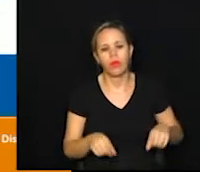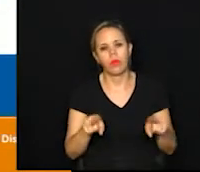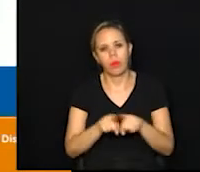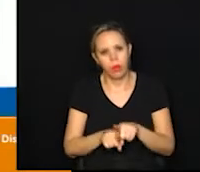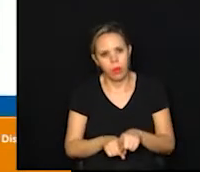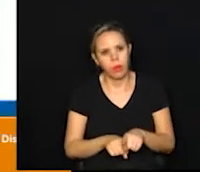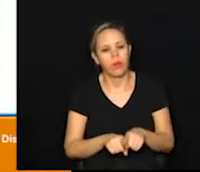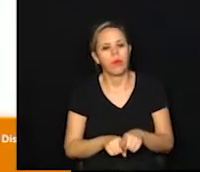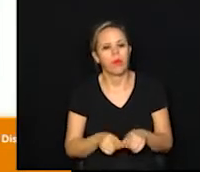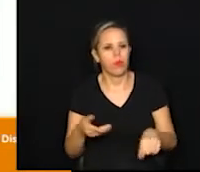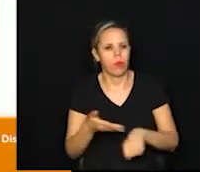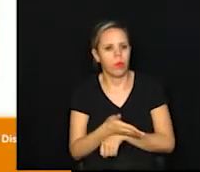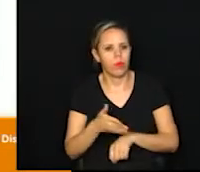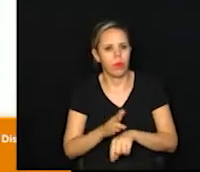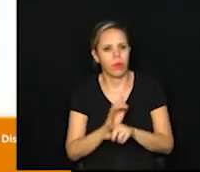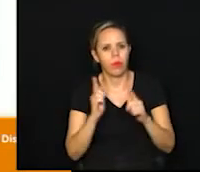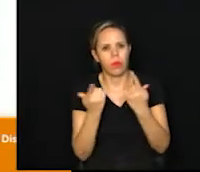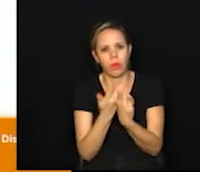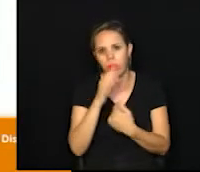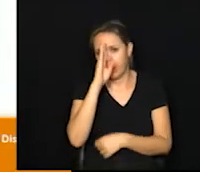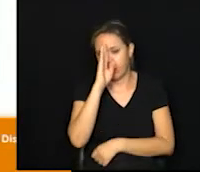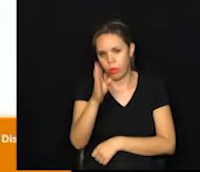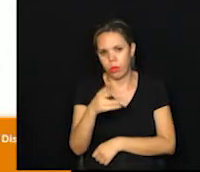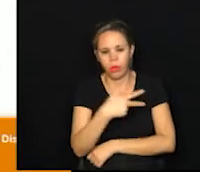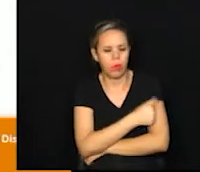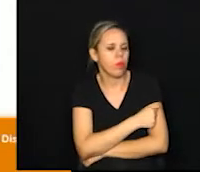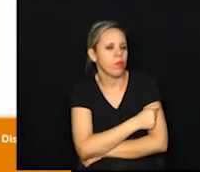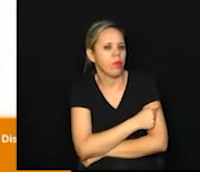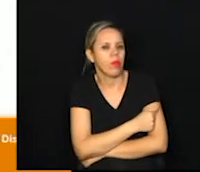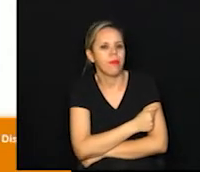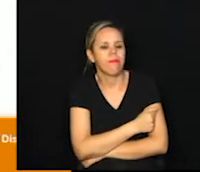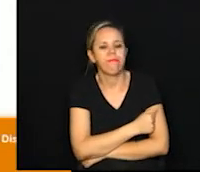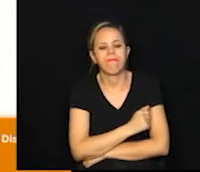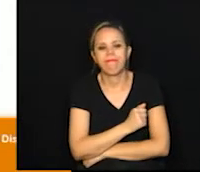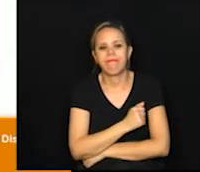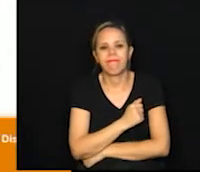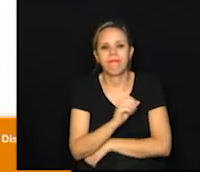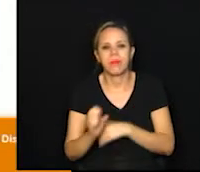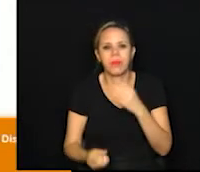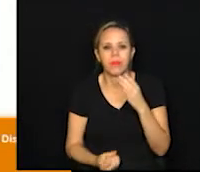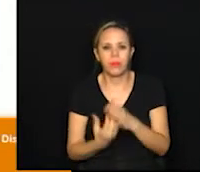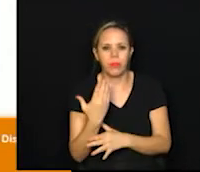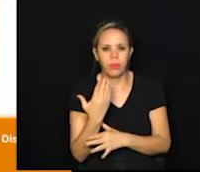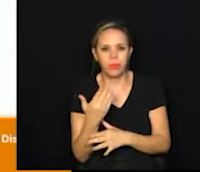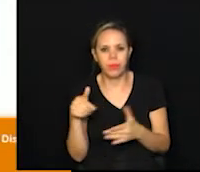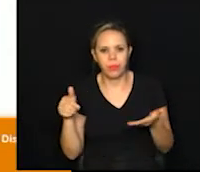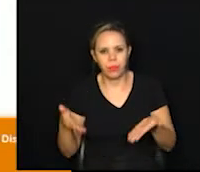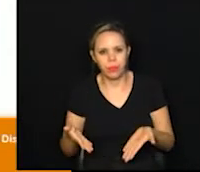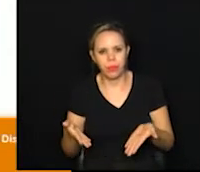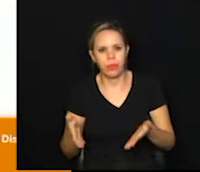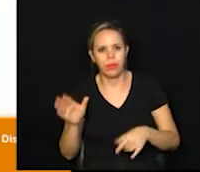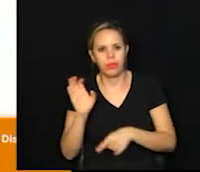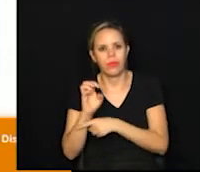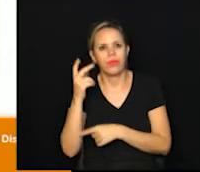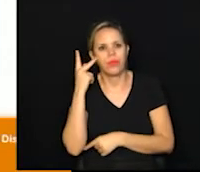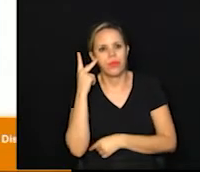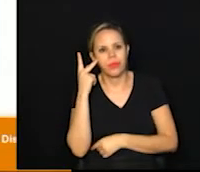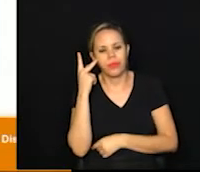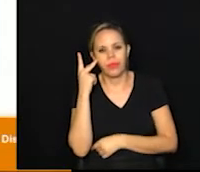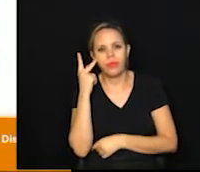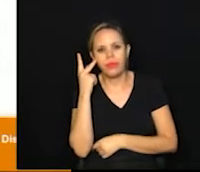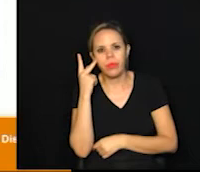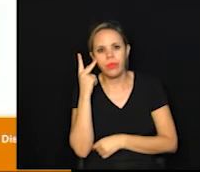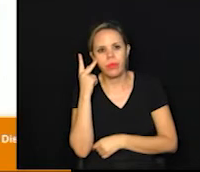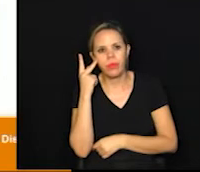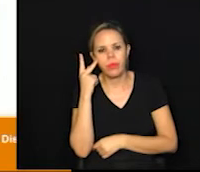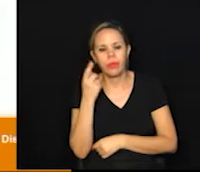a fazer parte do grupo prioritário de vacinação que acontece aqui no estado de São Paulo e,